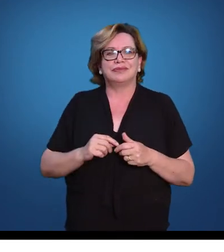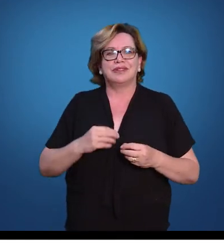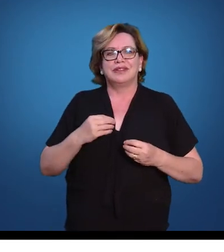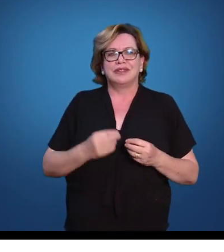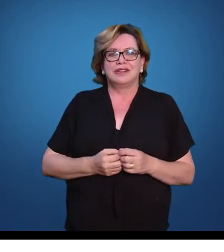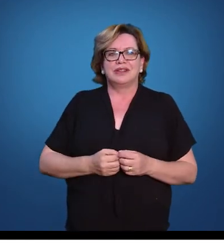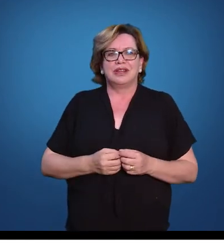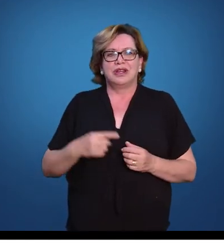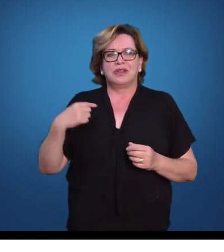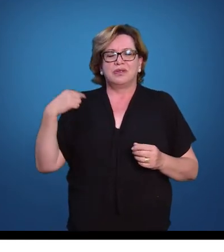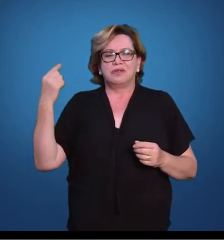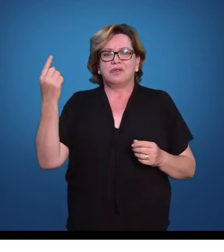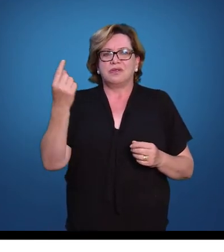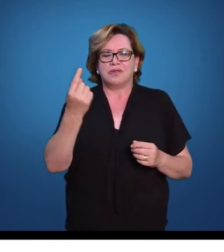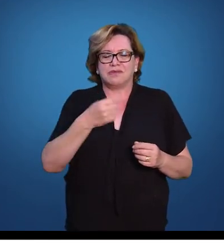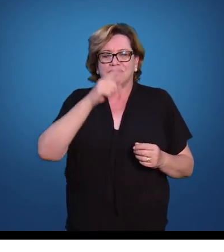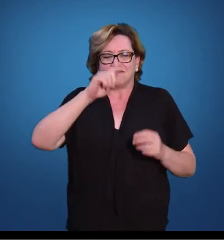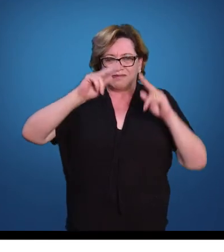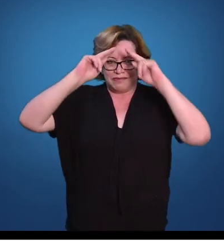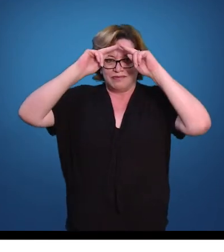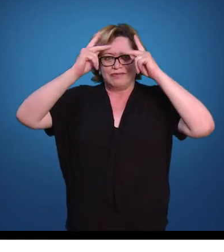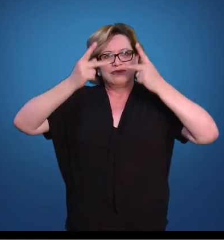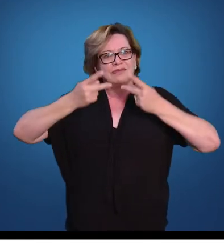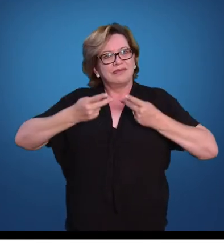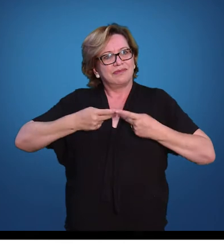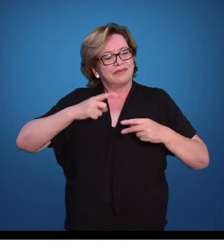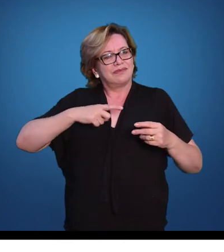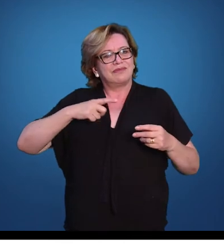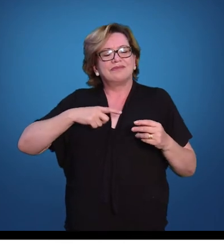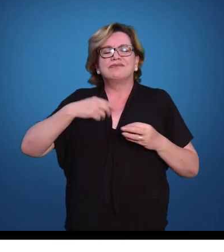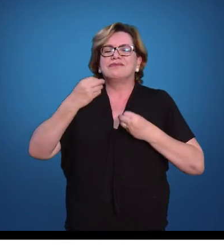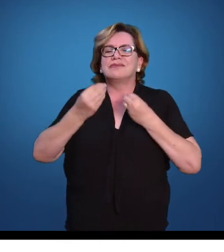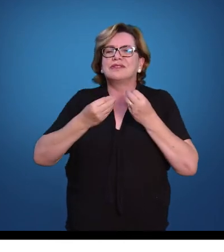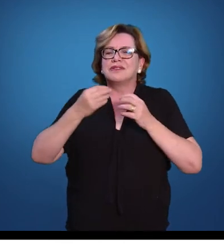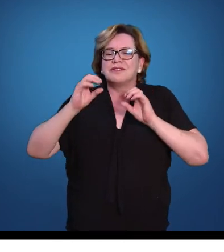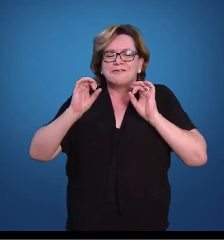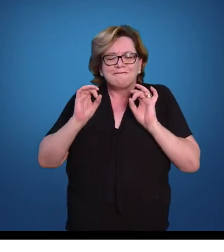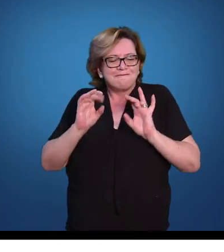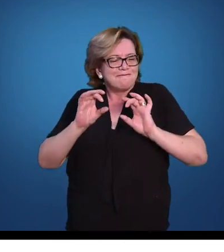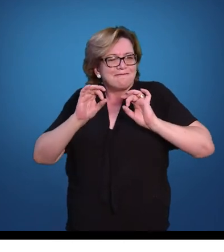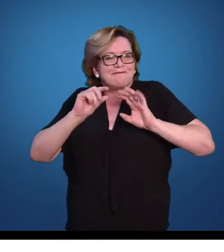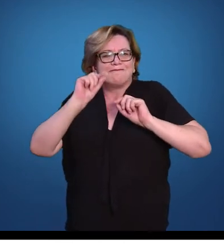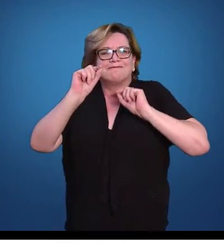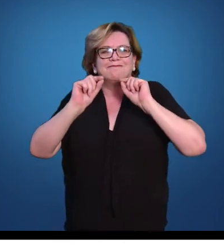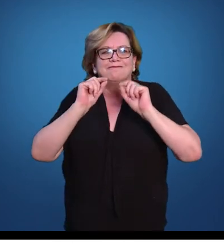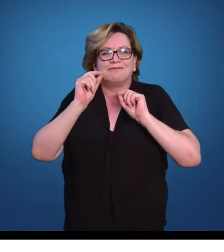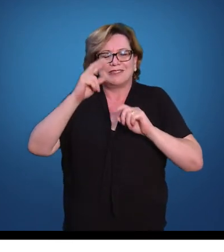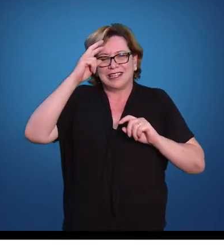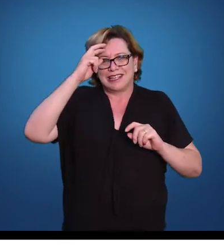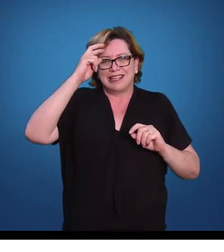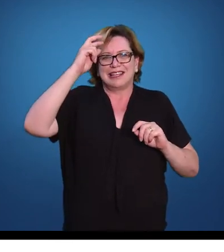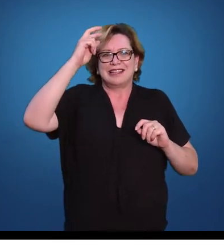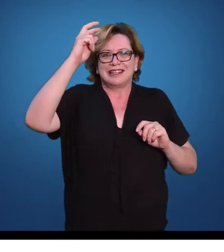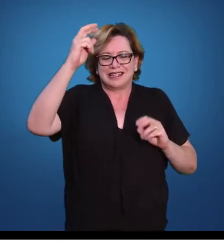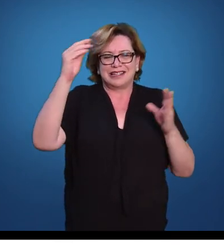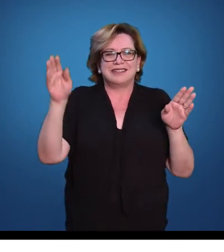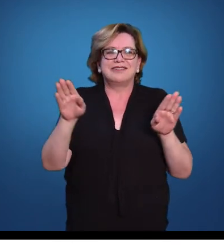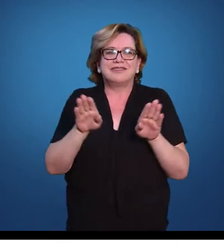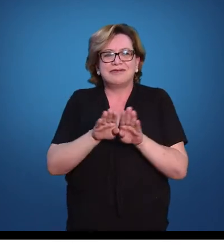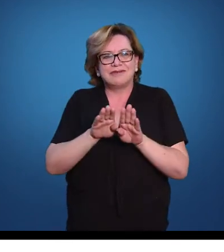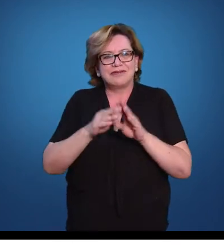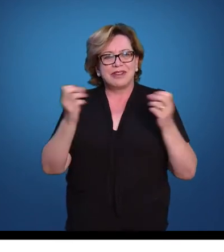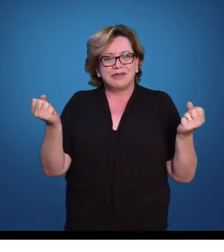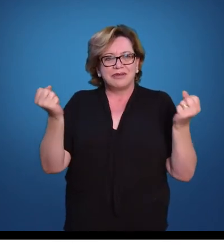Nós somos seres humanos dotados de uma faculdade extraordinária, que é essa faculdade de produzir,